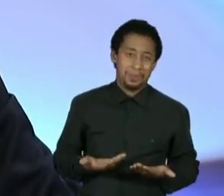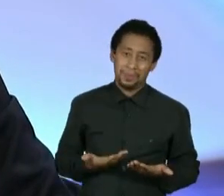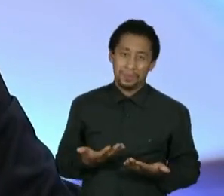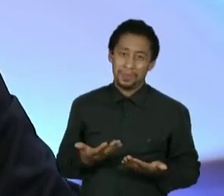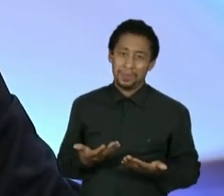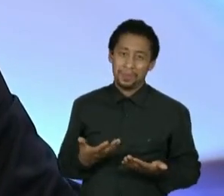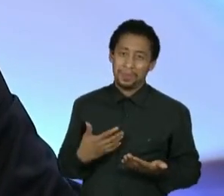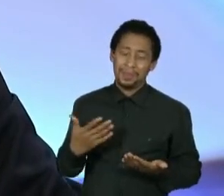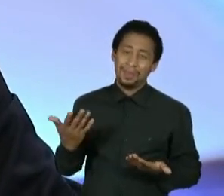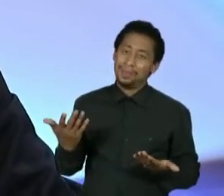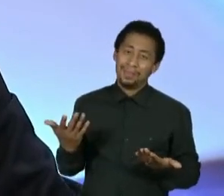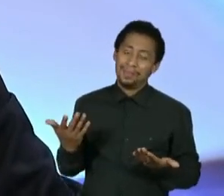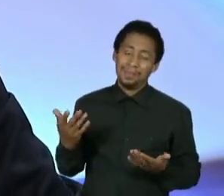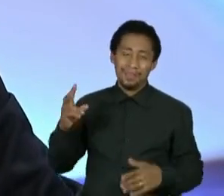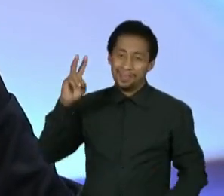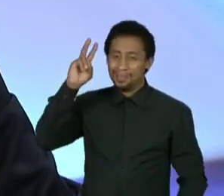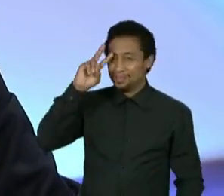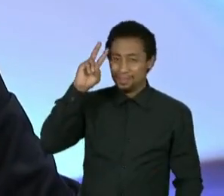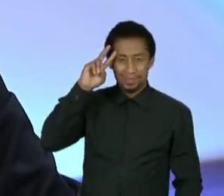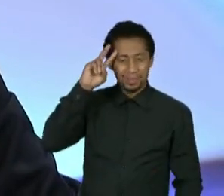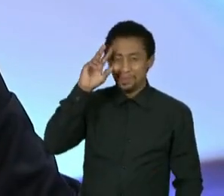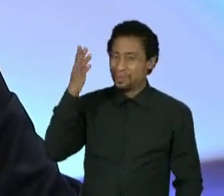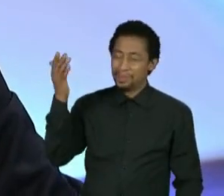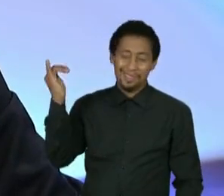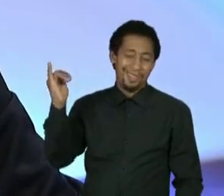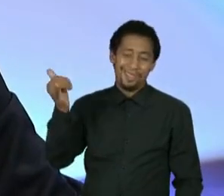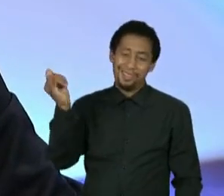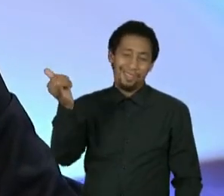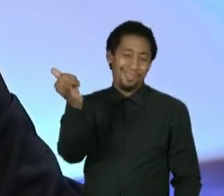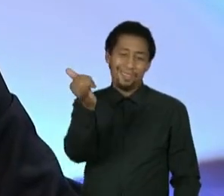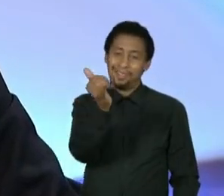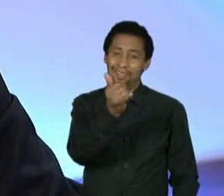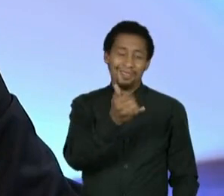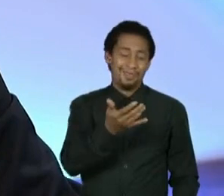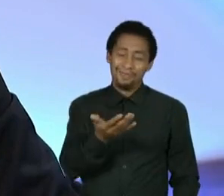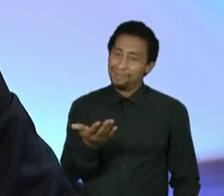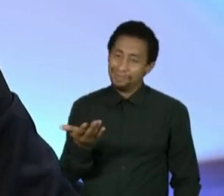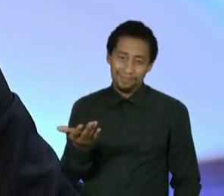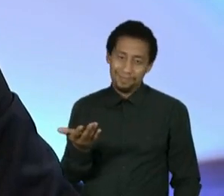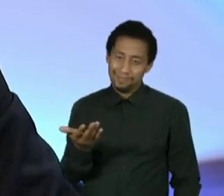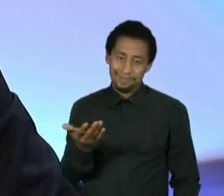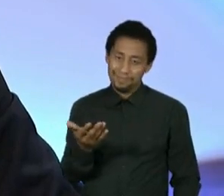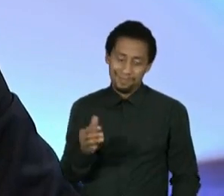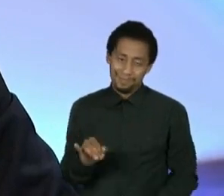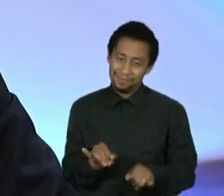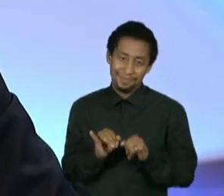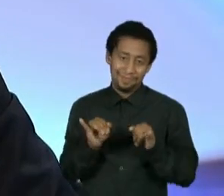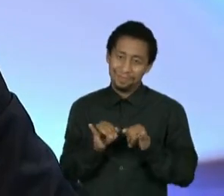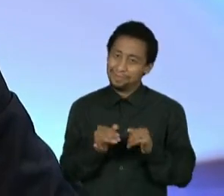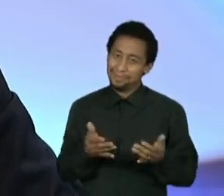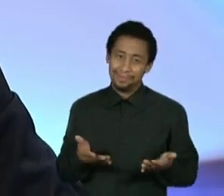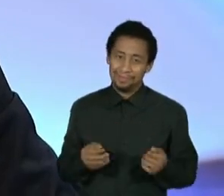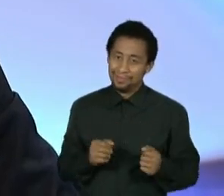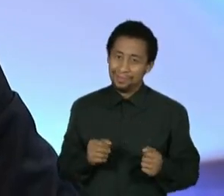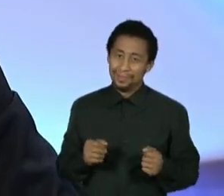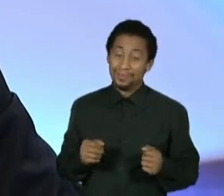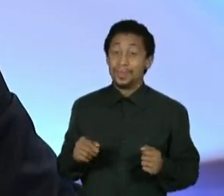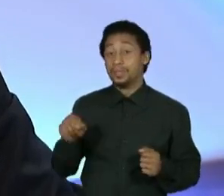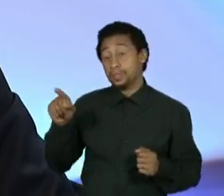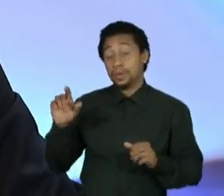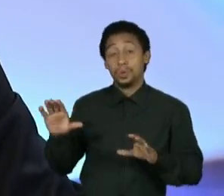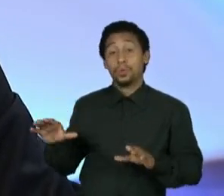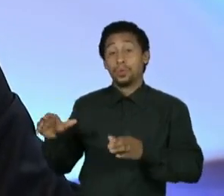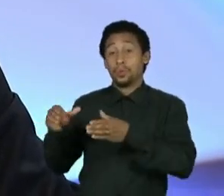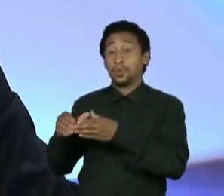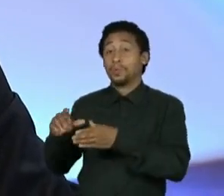Desculpa para o boi dormir, sabia, porque a Federação Russa é